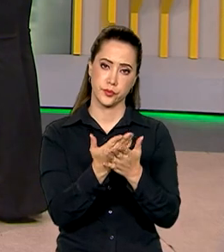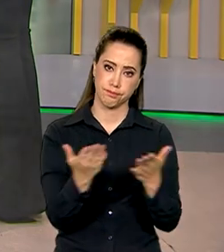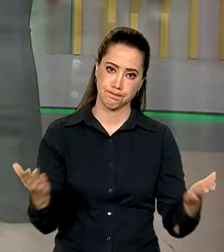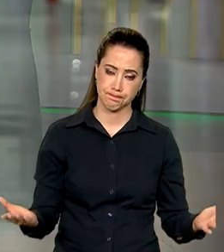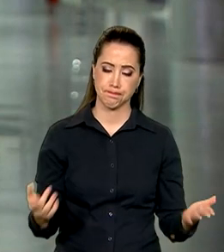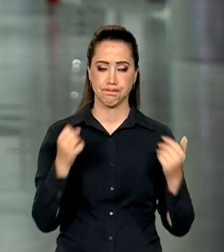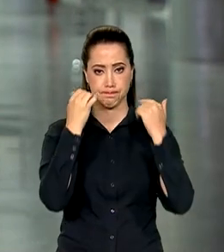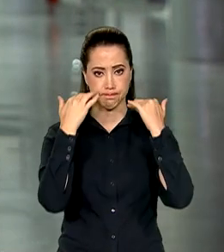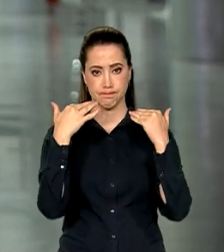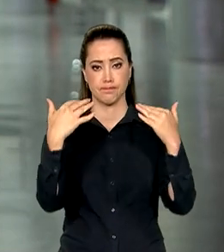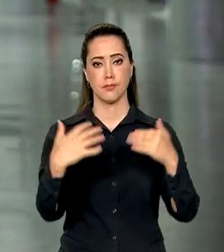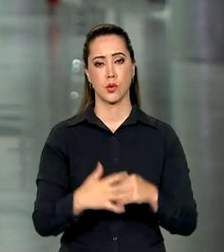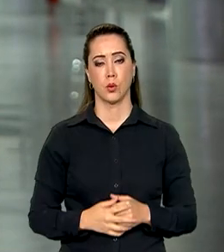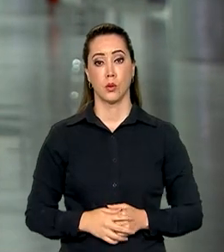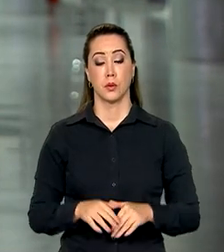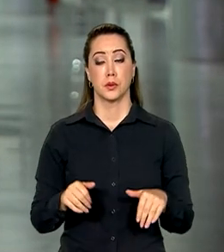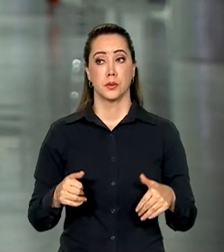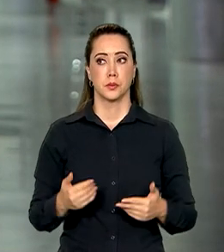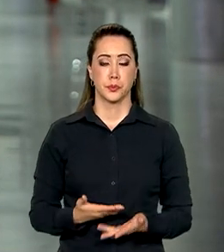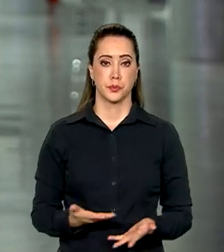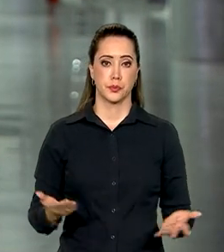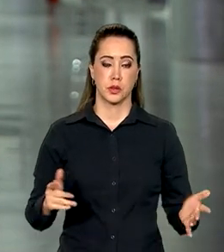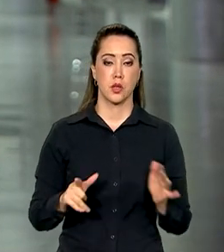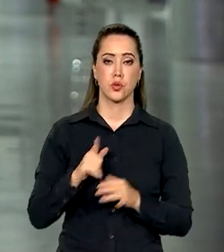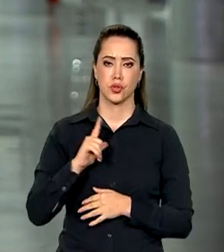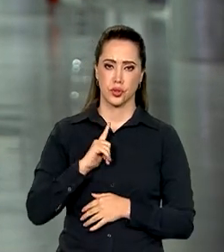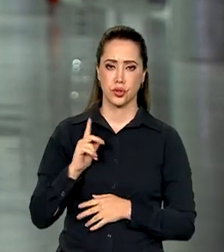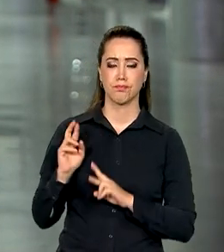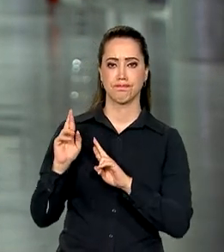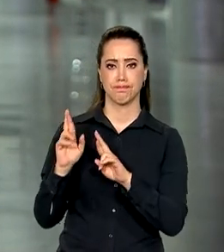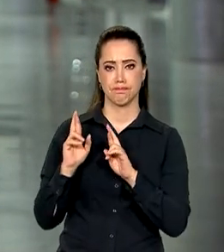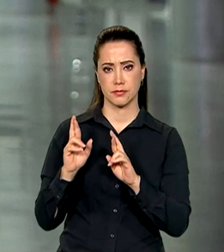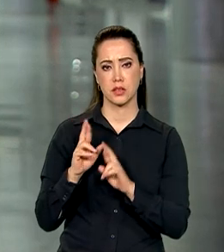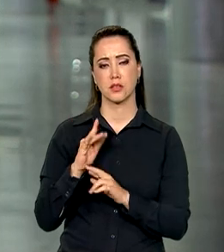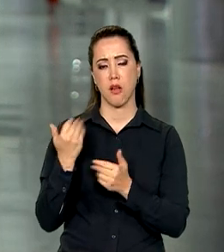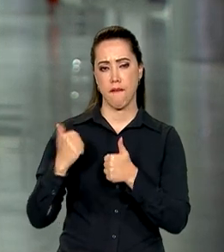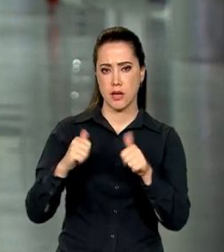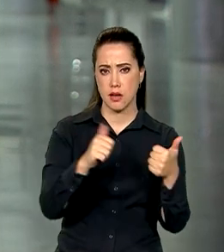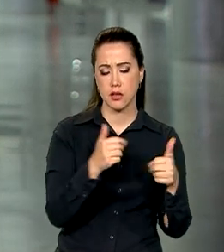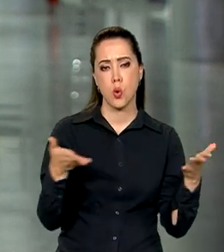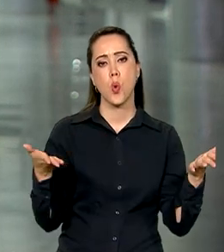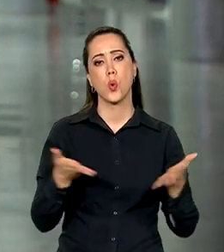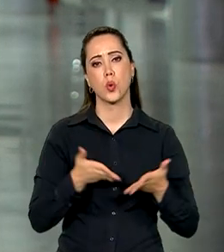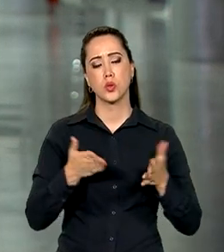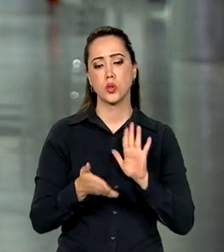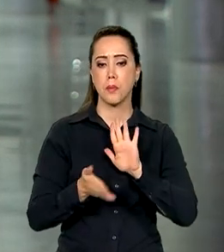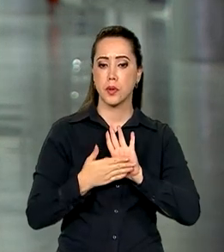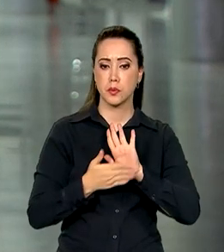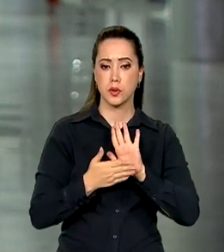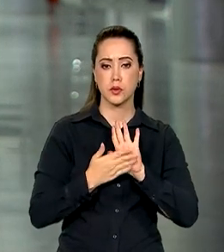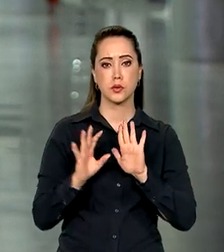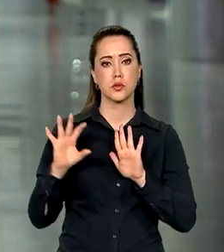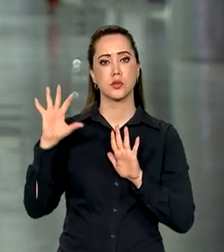a todos que nos assistem. Olha, isso mesmo, havia então uma expectativa que fosse analisada hoje a proposta de